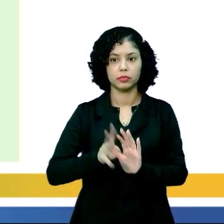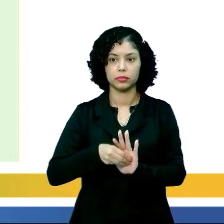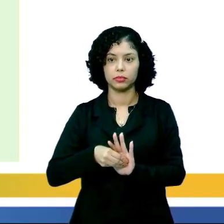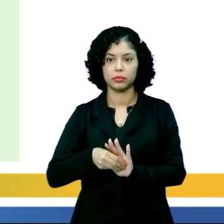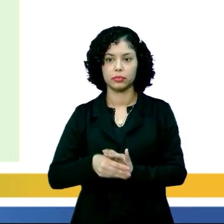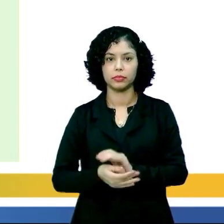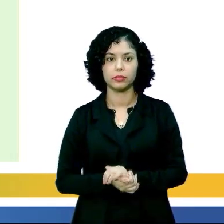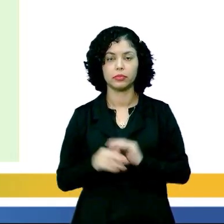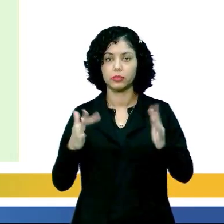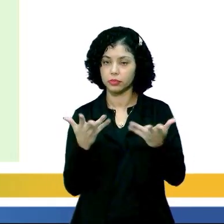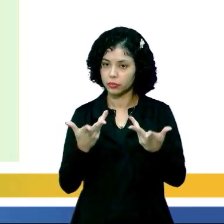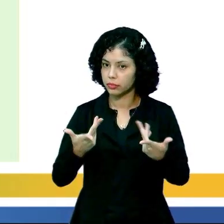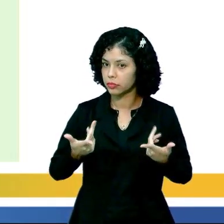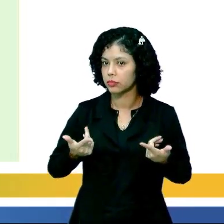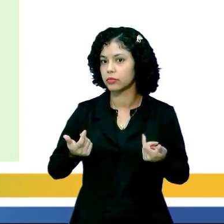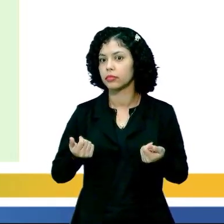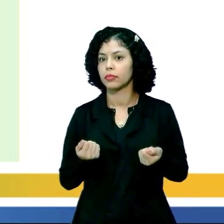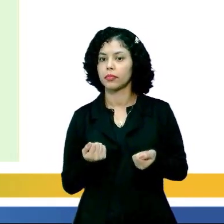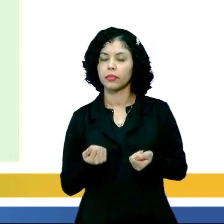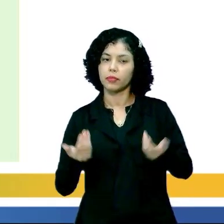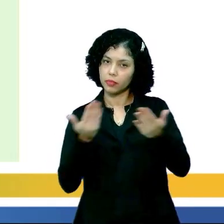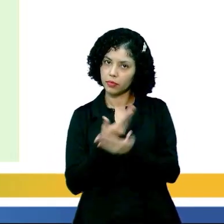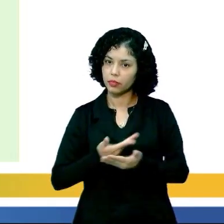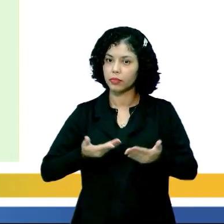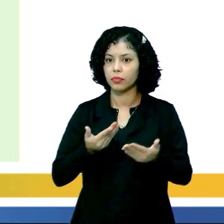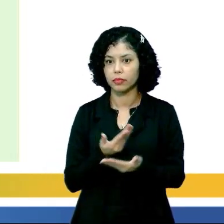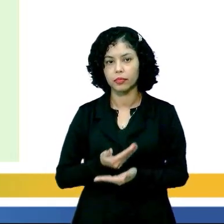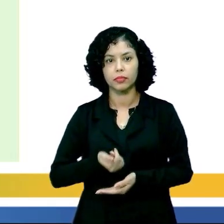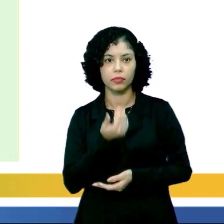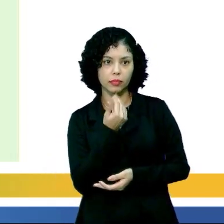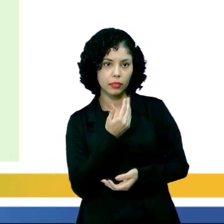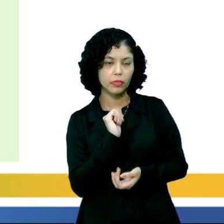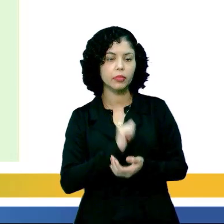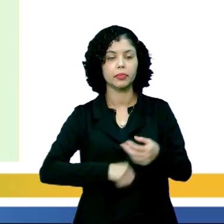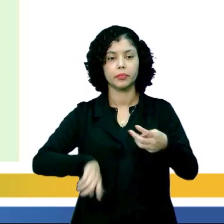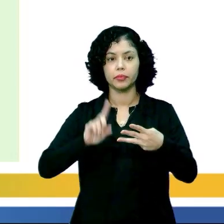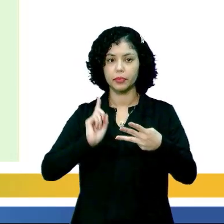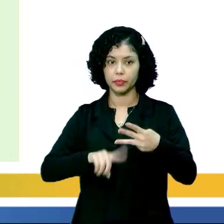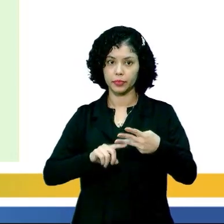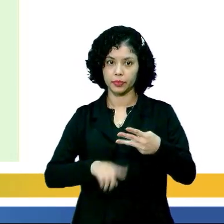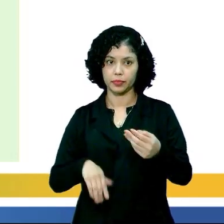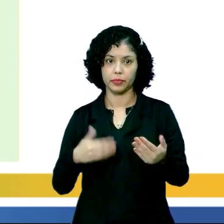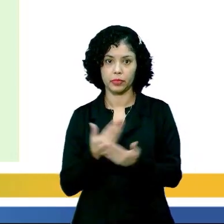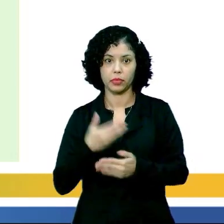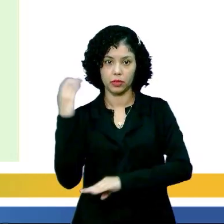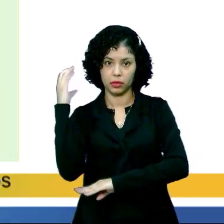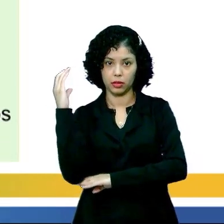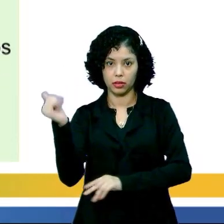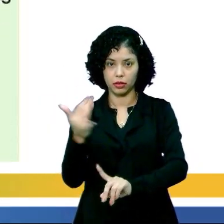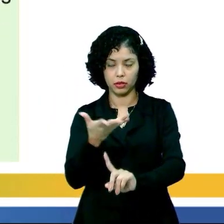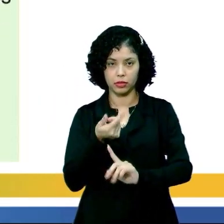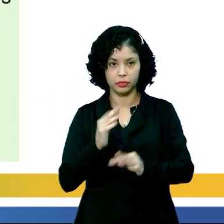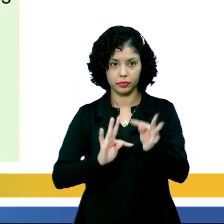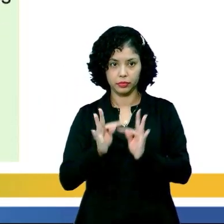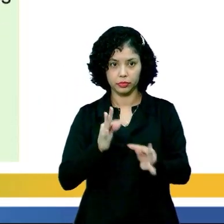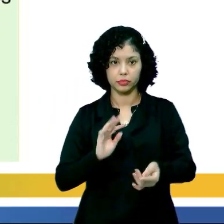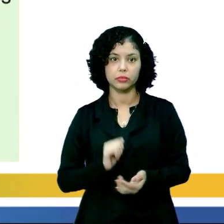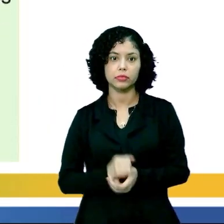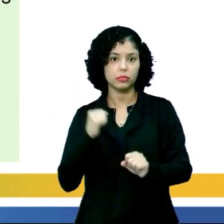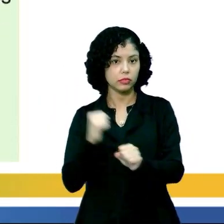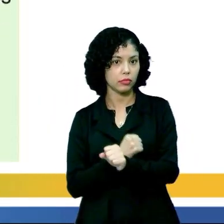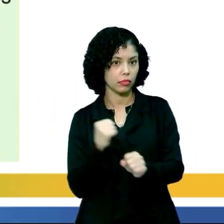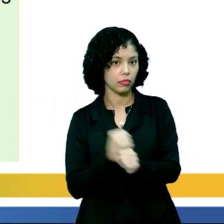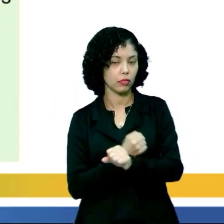hábitos, né? De criação, por exemplo a culinária. As criações científicas e artísticas e